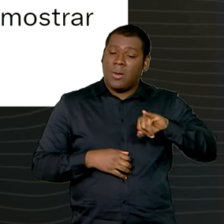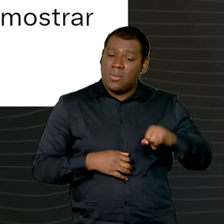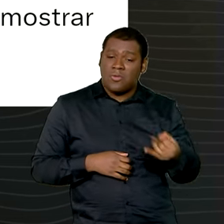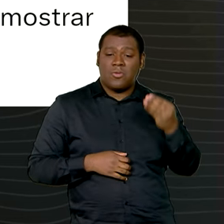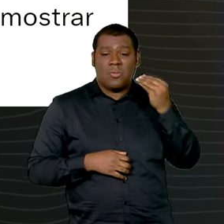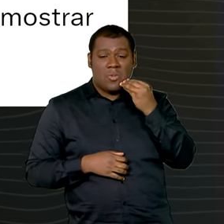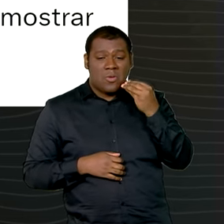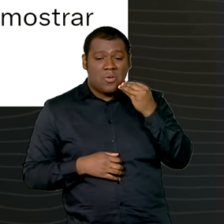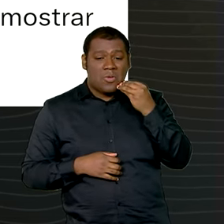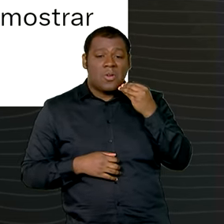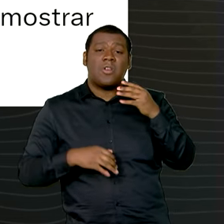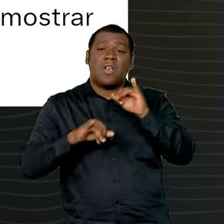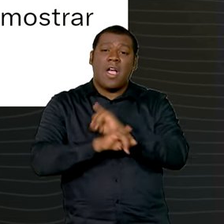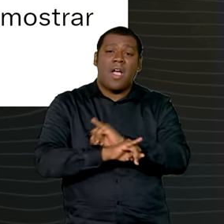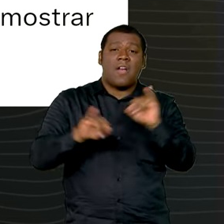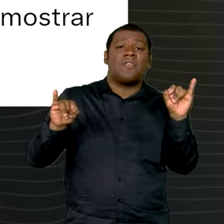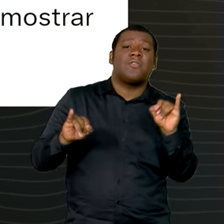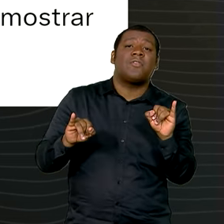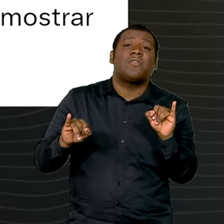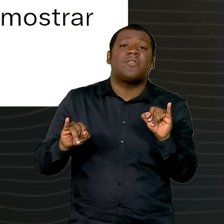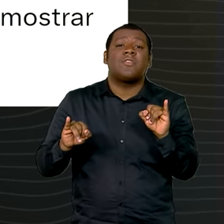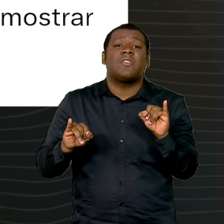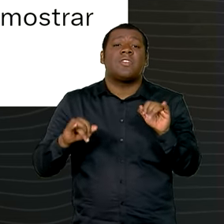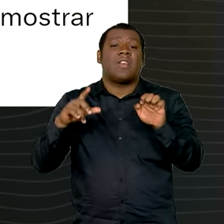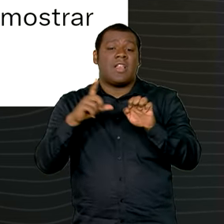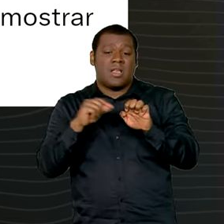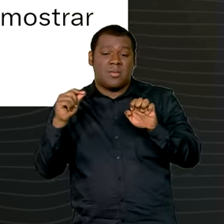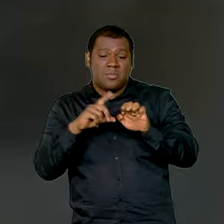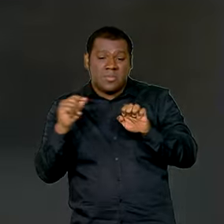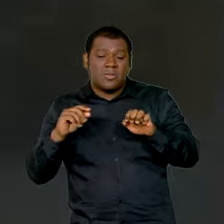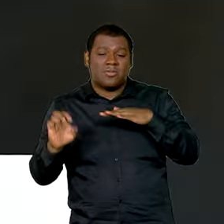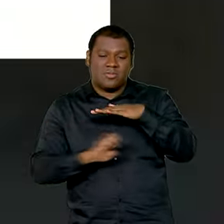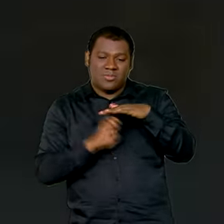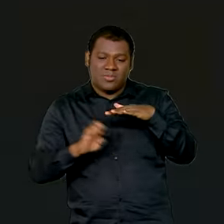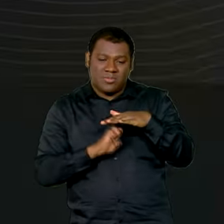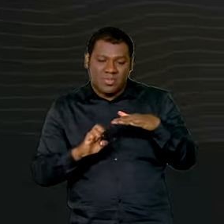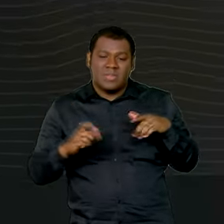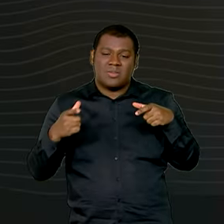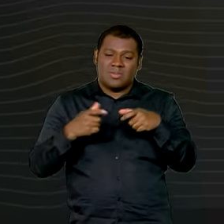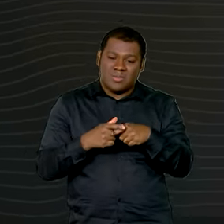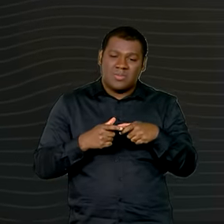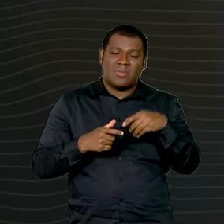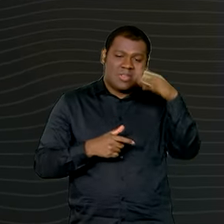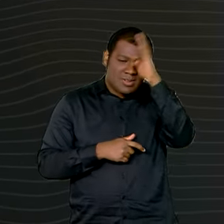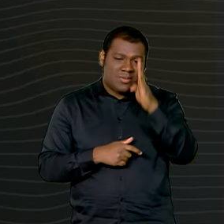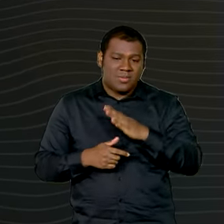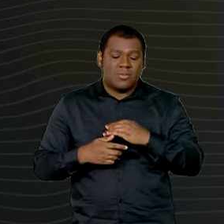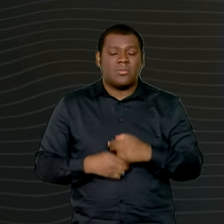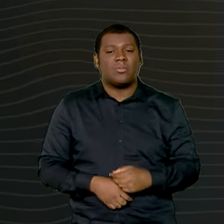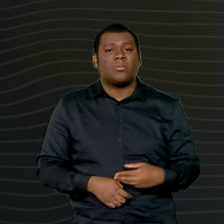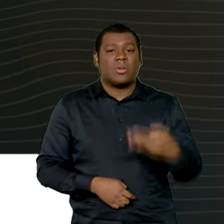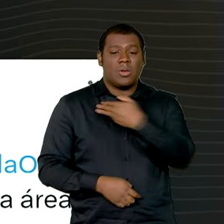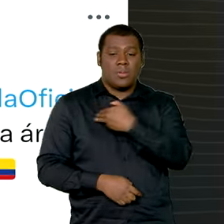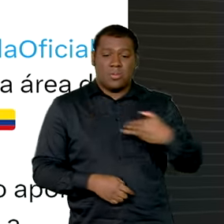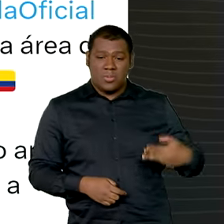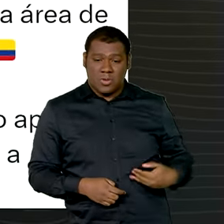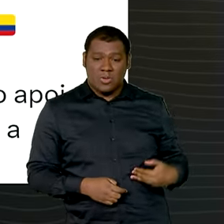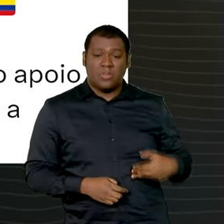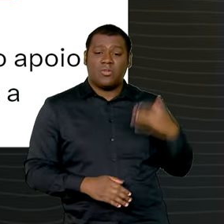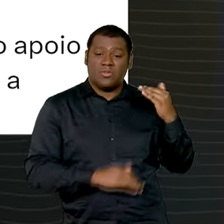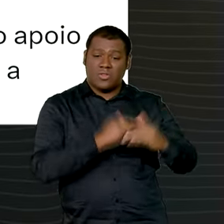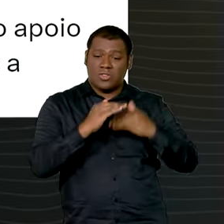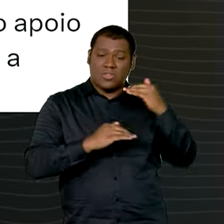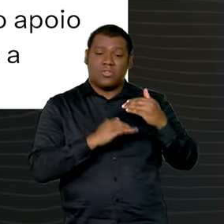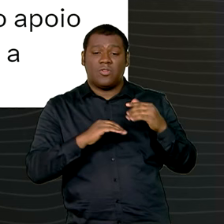oportunidades de negócios para startups e pequenas e médias empresas brasileiras E o ministro do desenvolvimento e